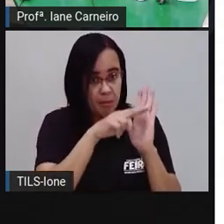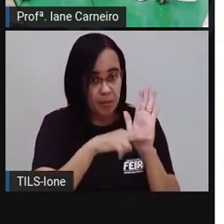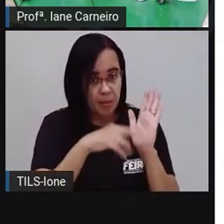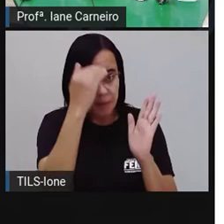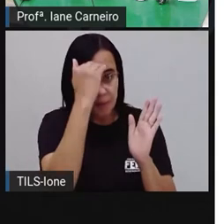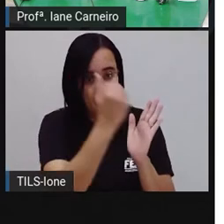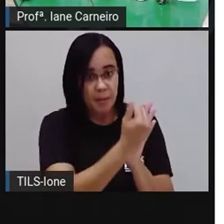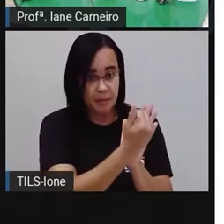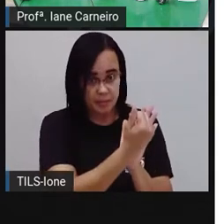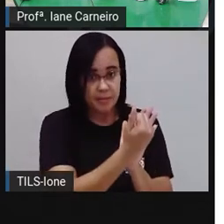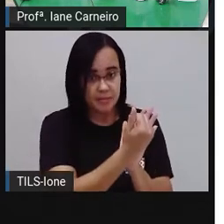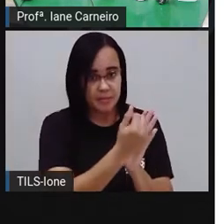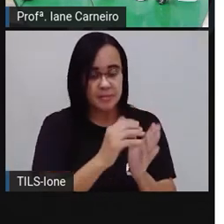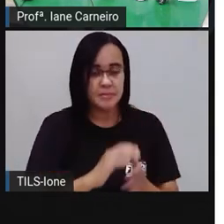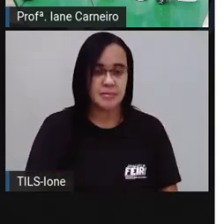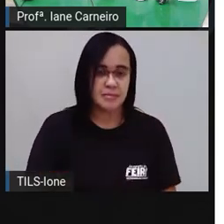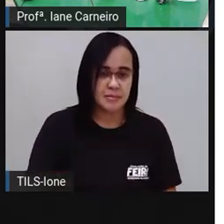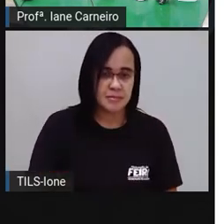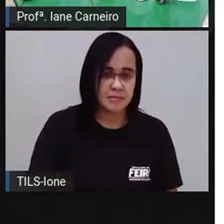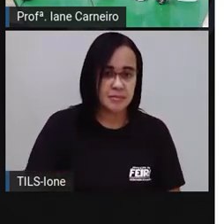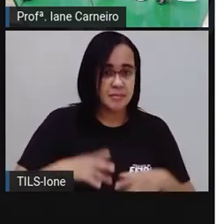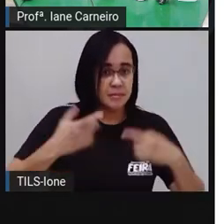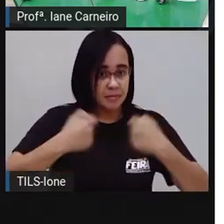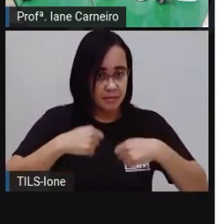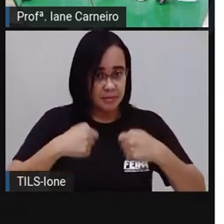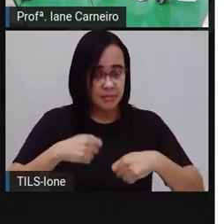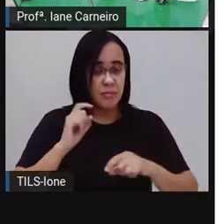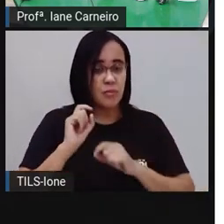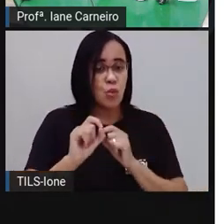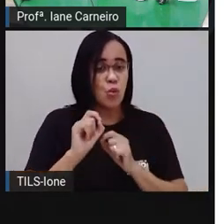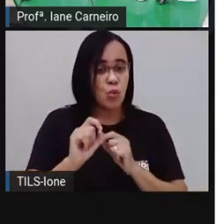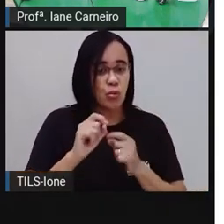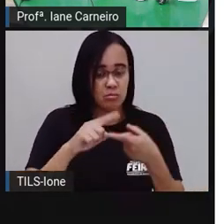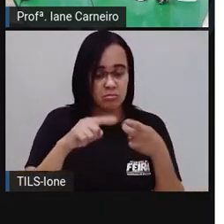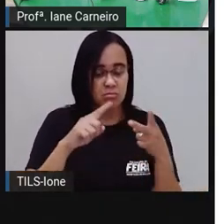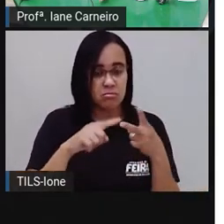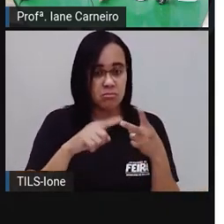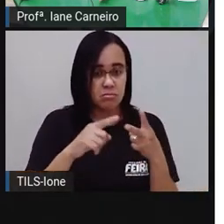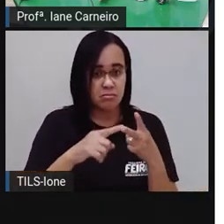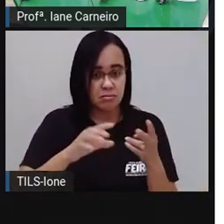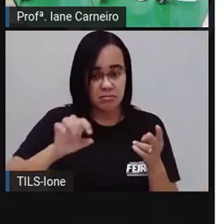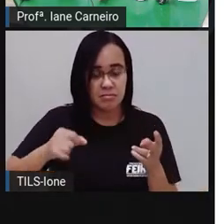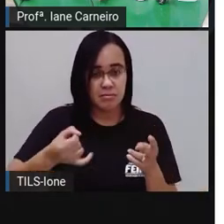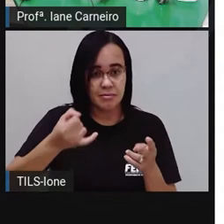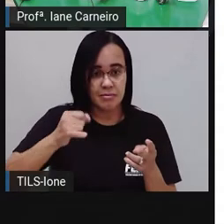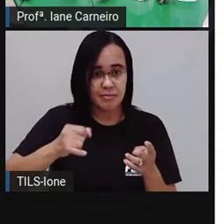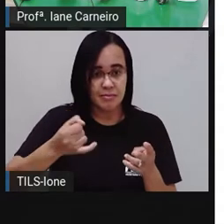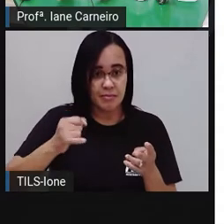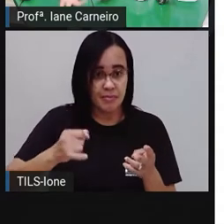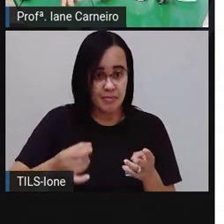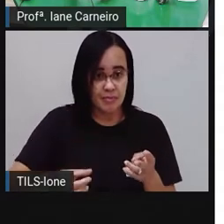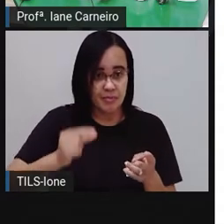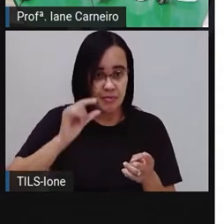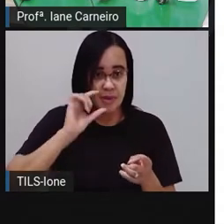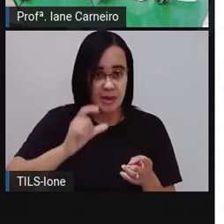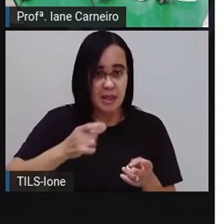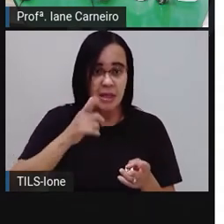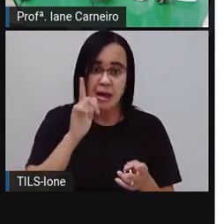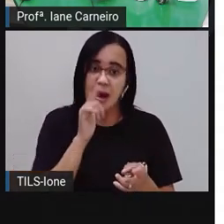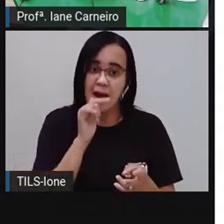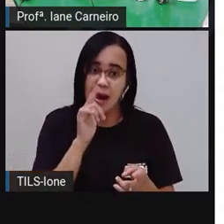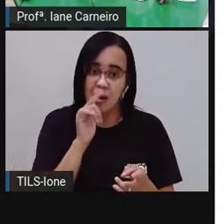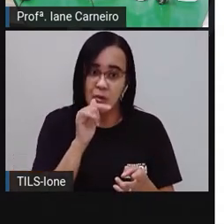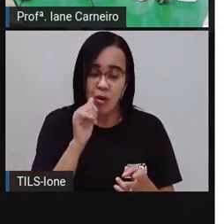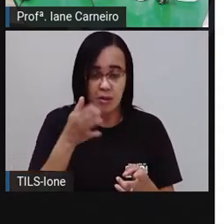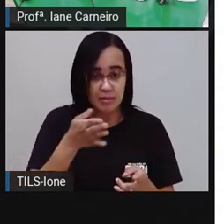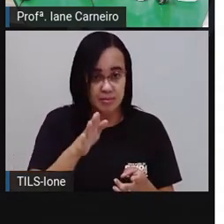embalagem. Vamos precisar também de uma xícara de chá de água, aproximadamente. Então, pode ser um pouquinho mais, um pouquinho menos,